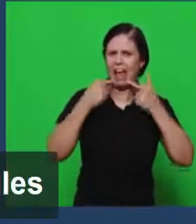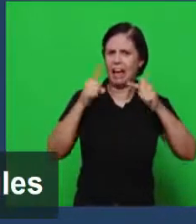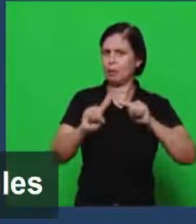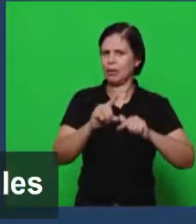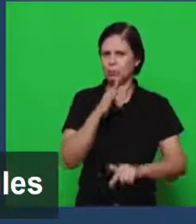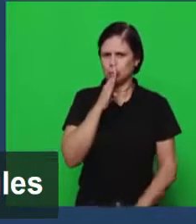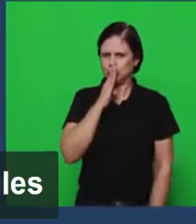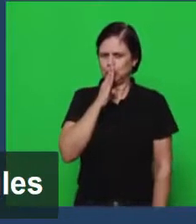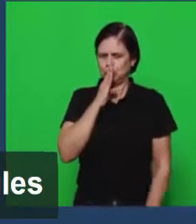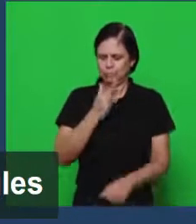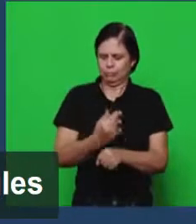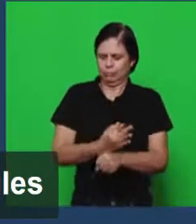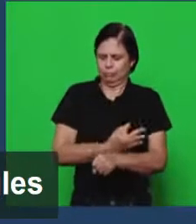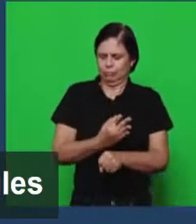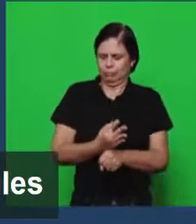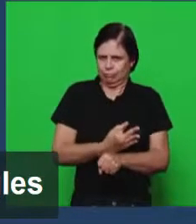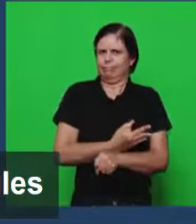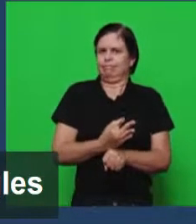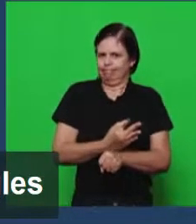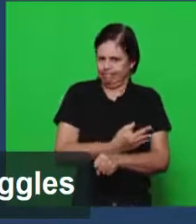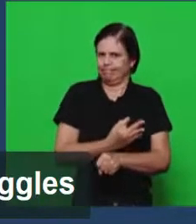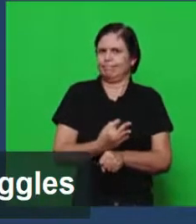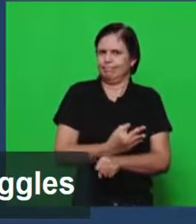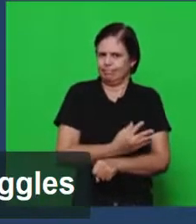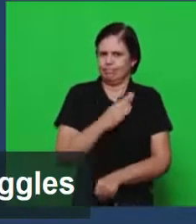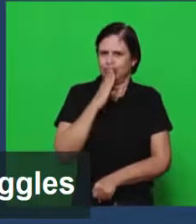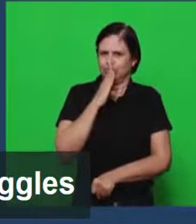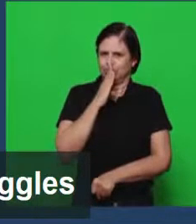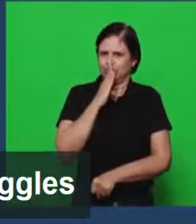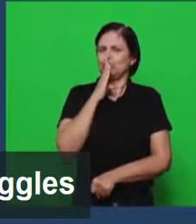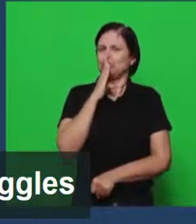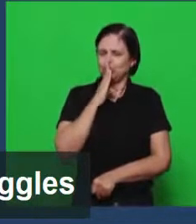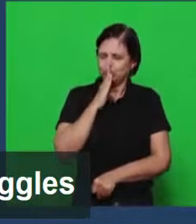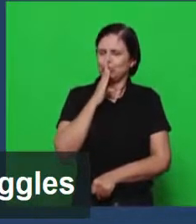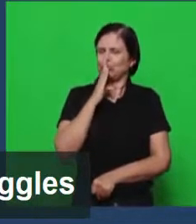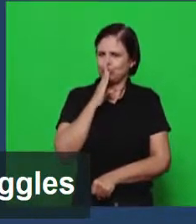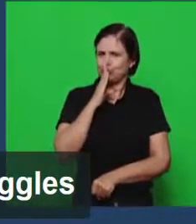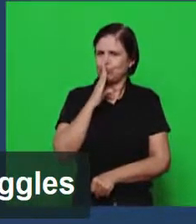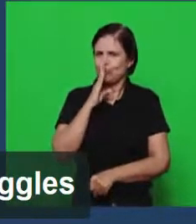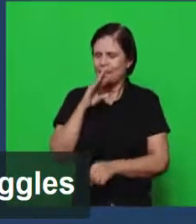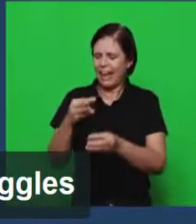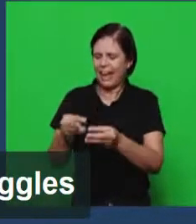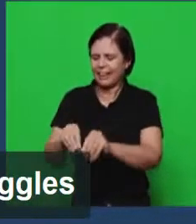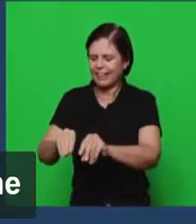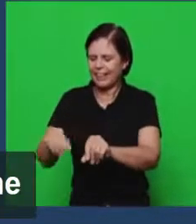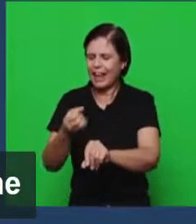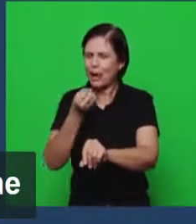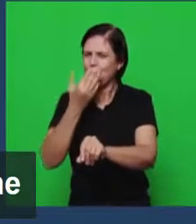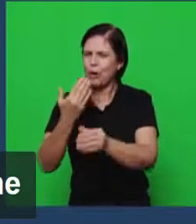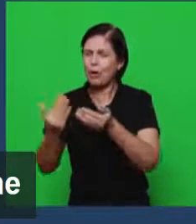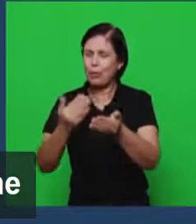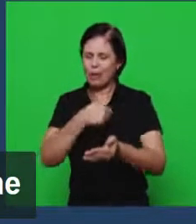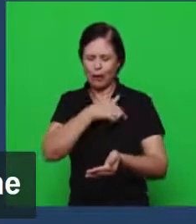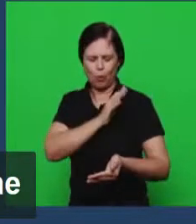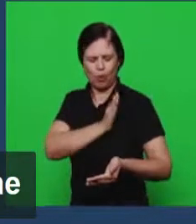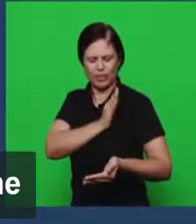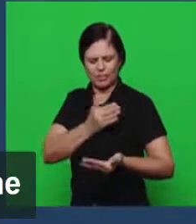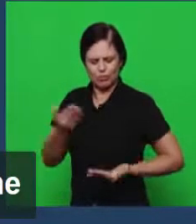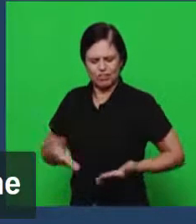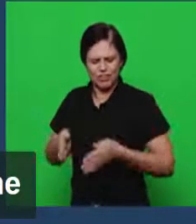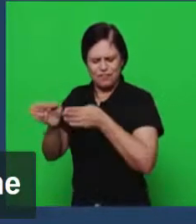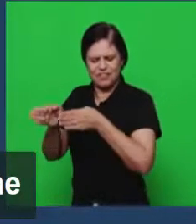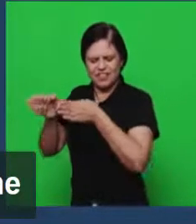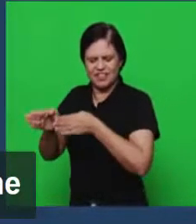terra de pedregais que não suporta as lutas mas ela suporta a terra boa ela suporta as lutas porque é a vida